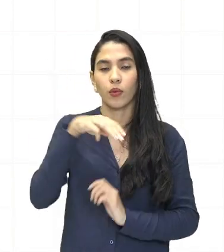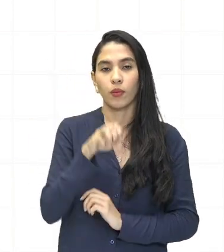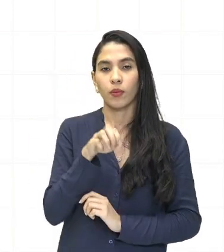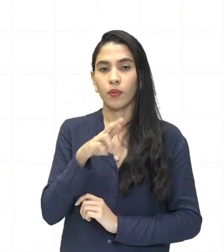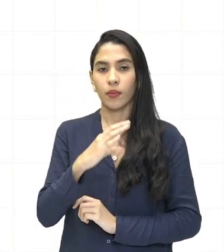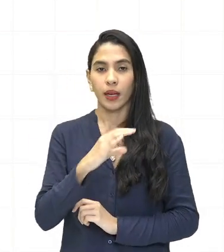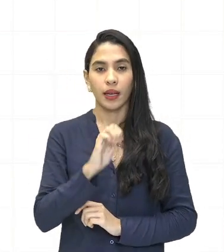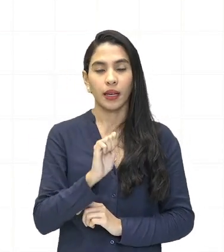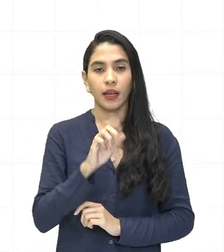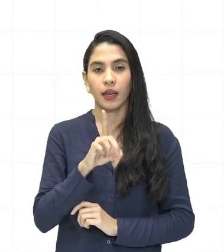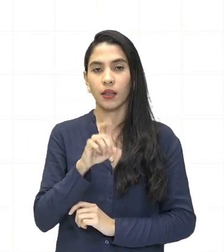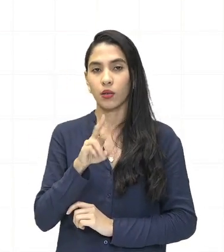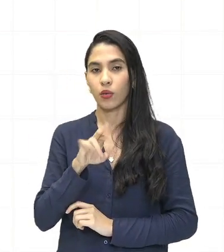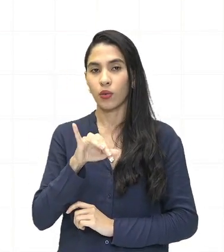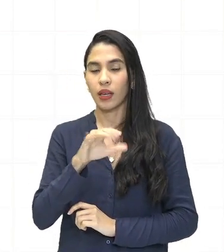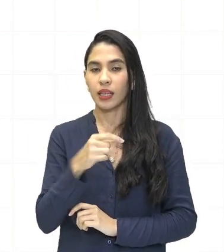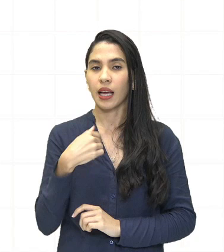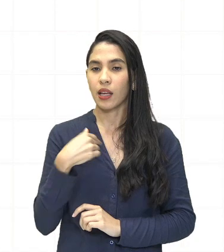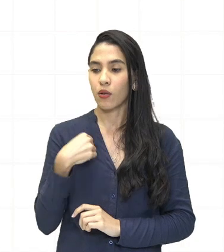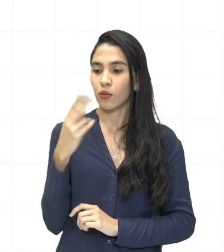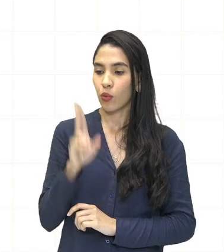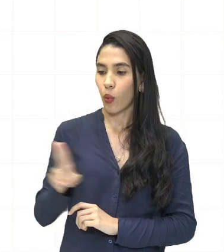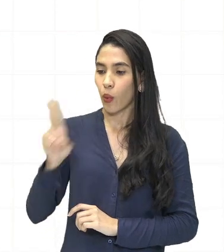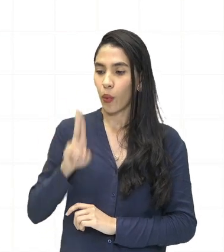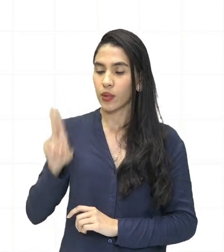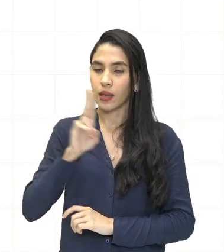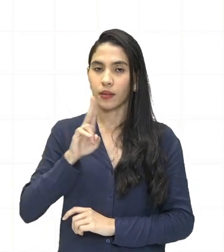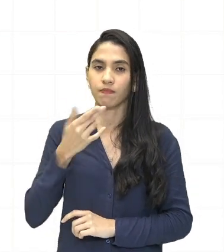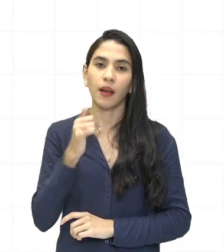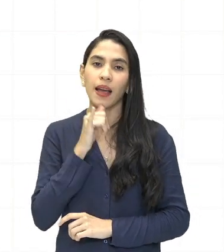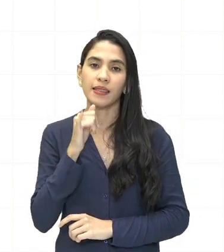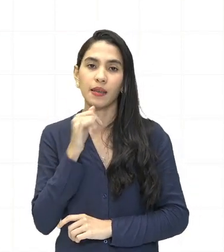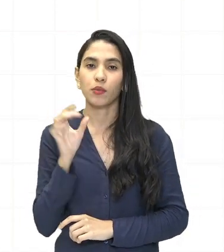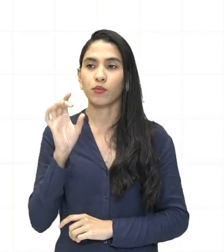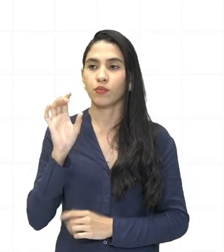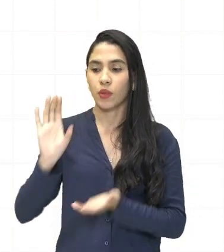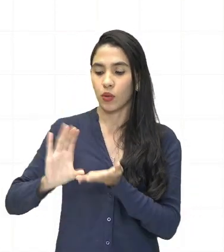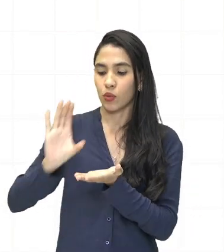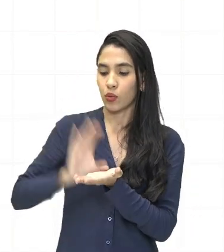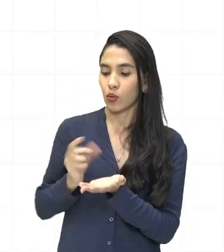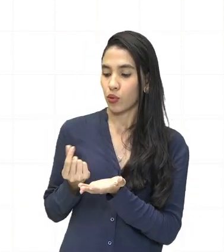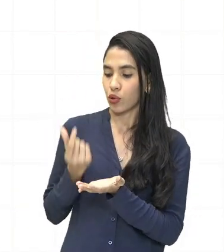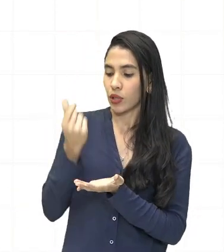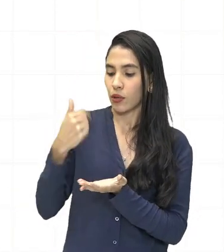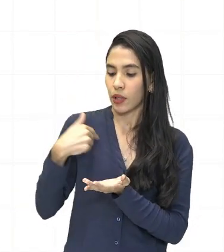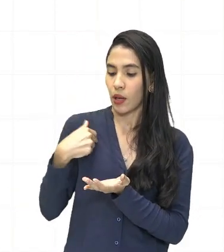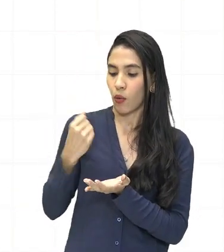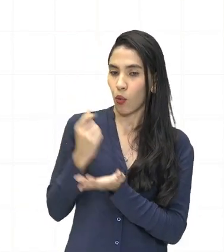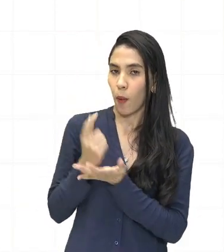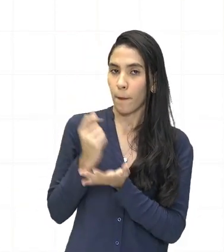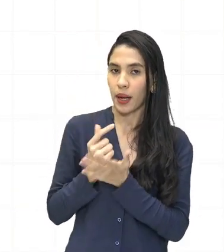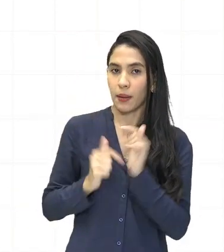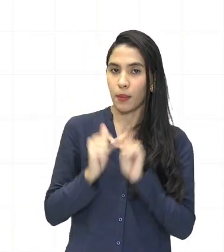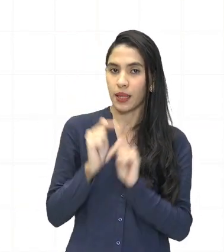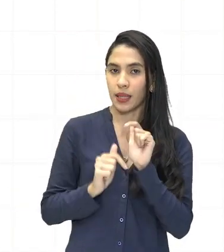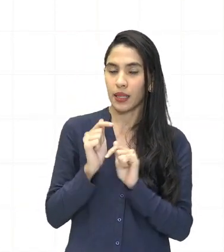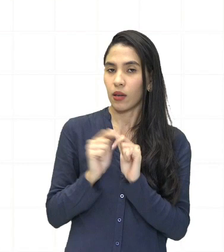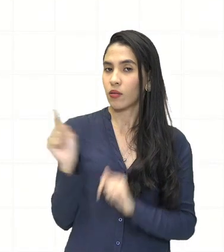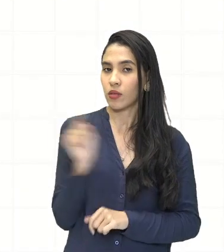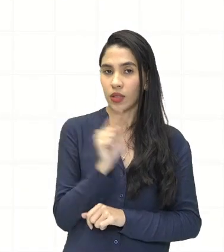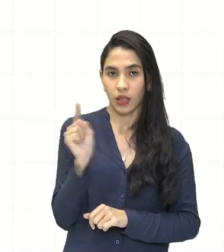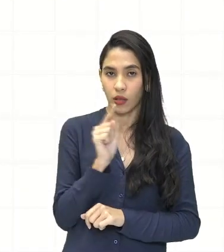eu vou gastar. Ou seja, não vai ter ali só o dinheiro que eu gastei na matéria-prima. Esse dinheiro,